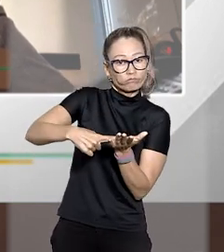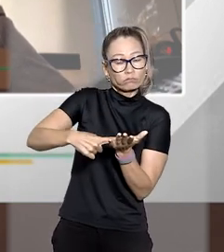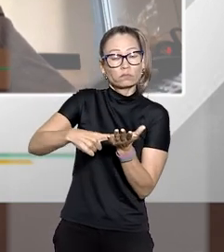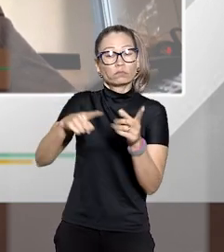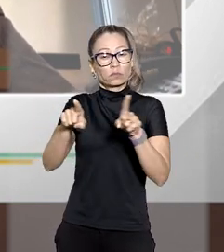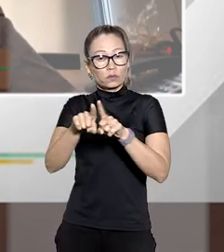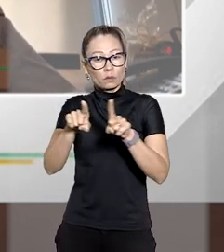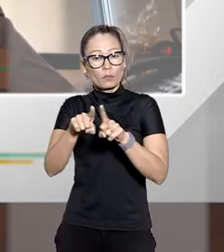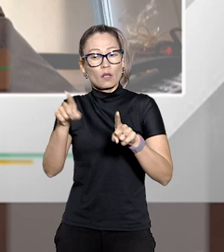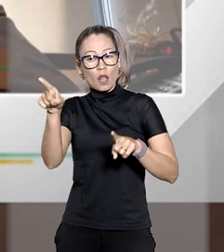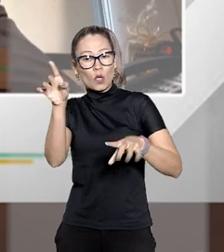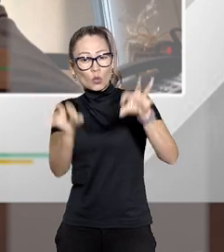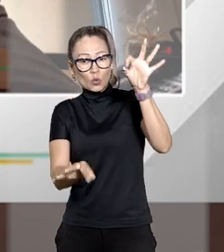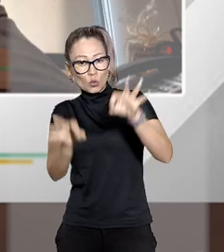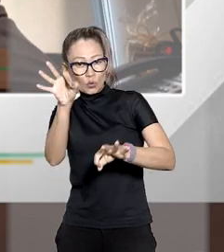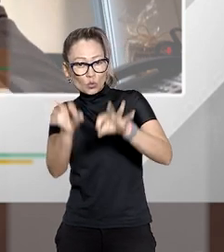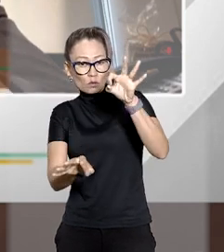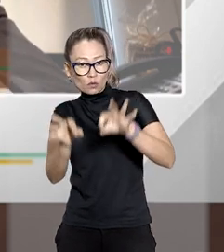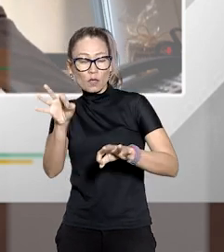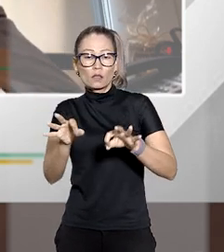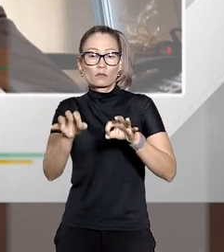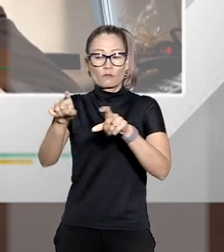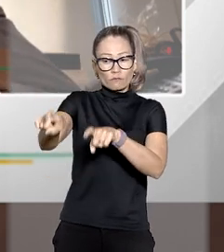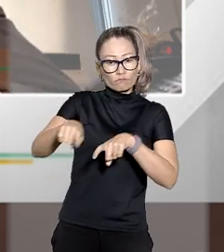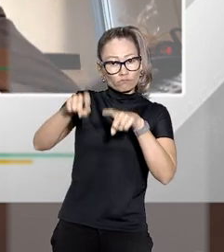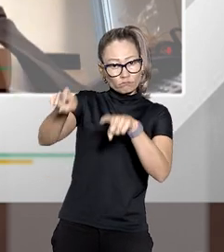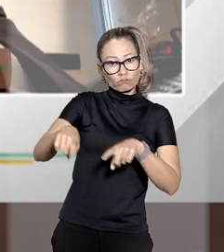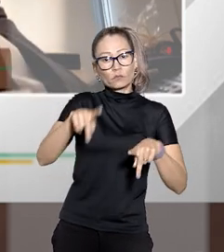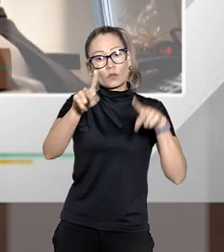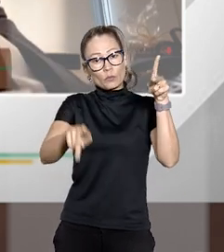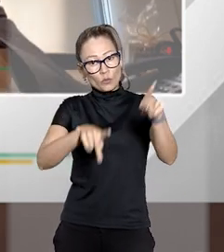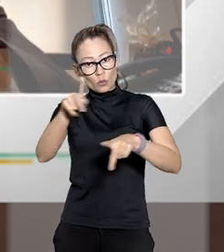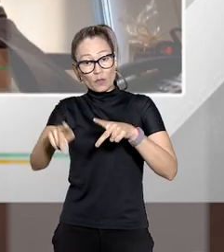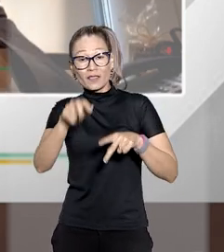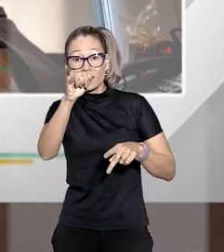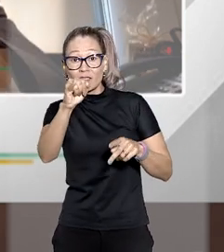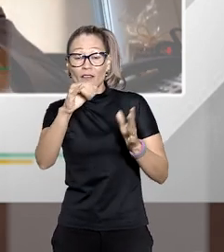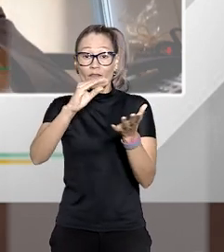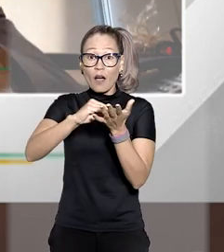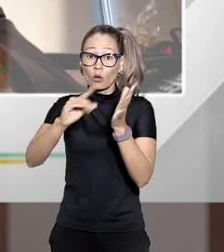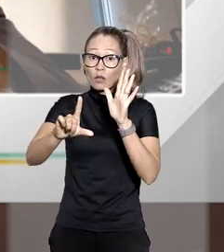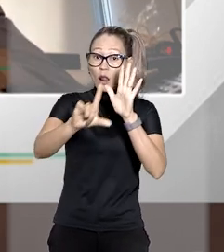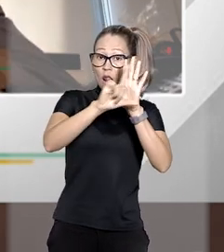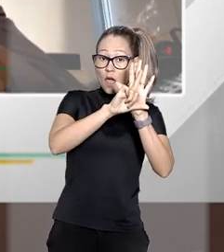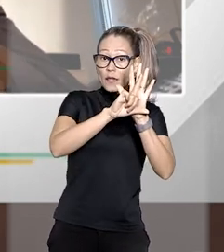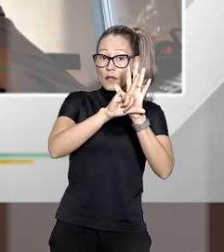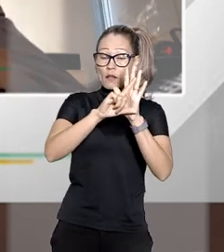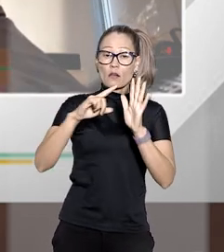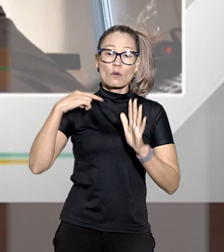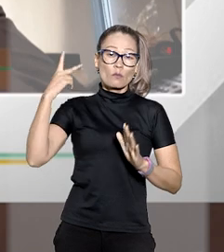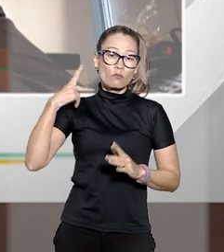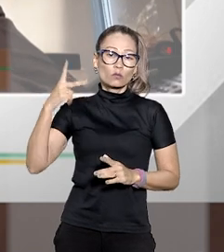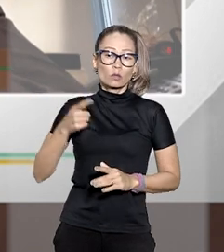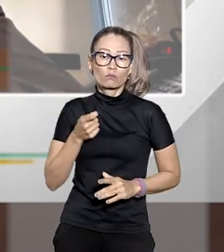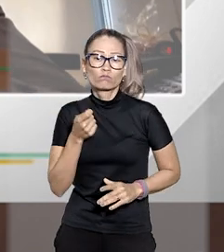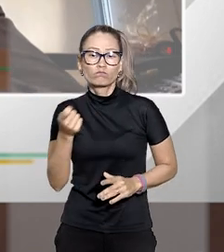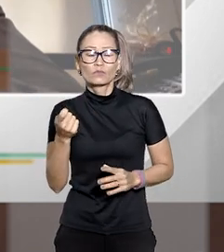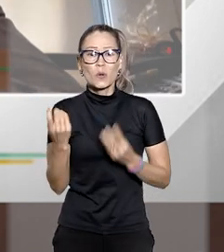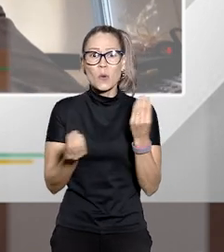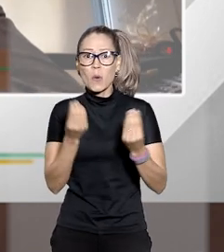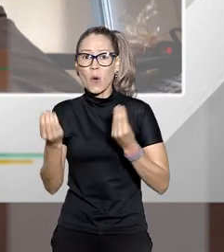no âmbito dos juizados de fazenda pública porque na ausência de lei os procuradores ficam limitados